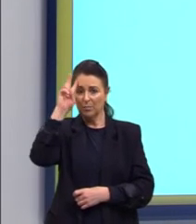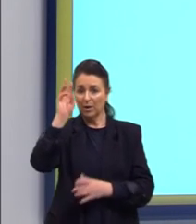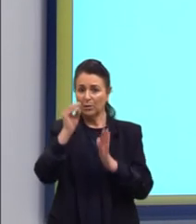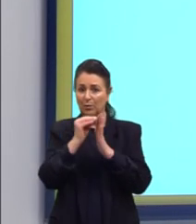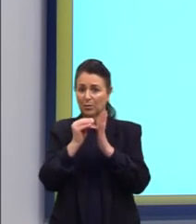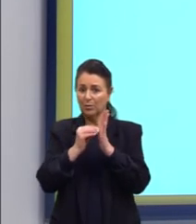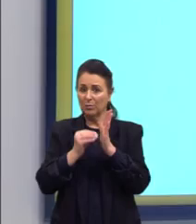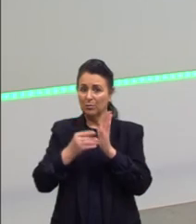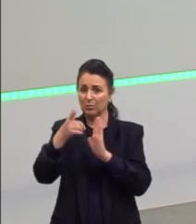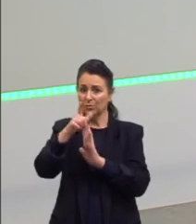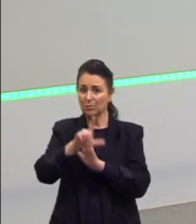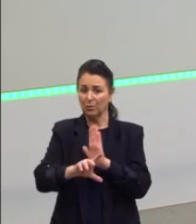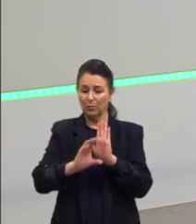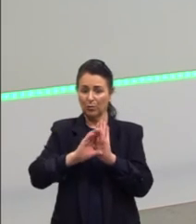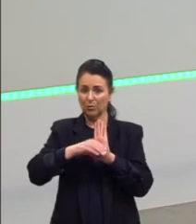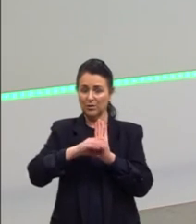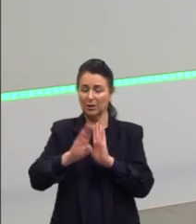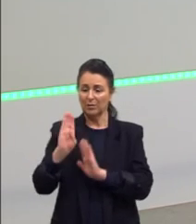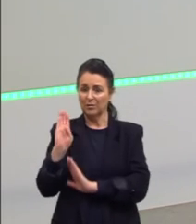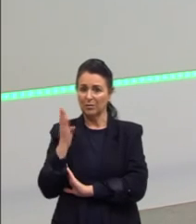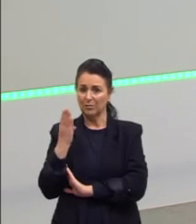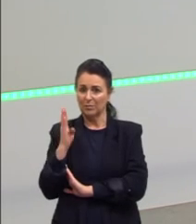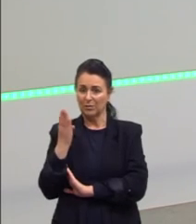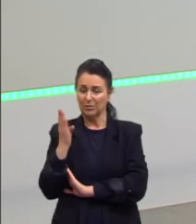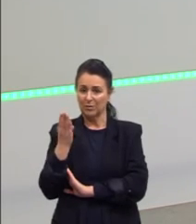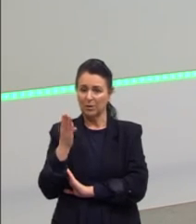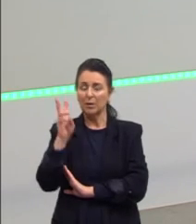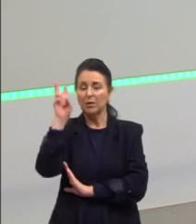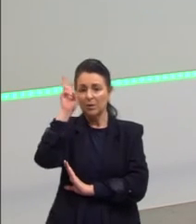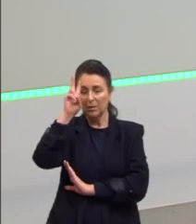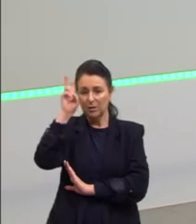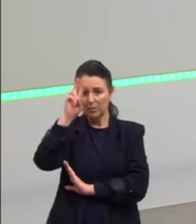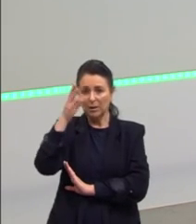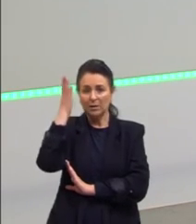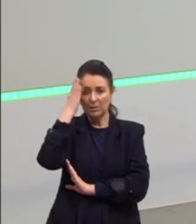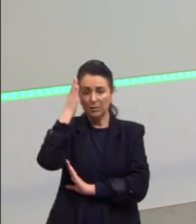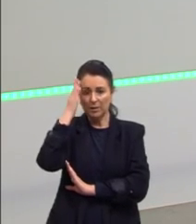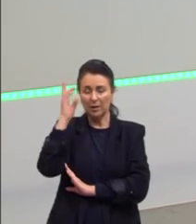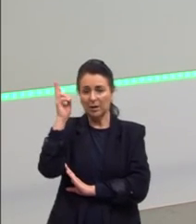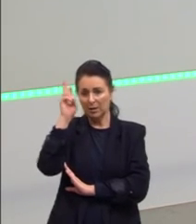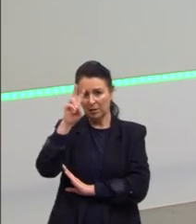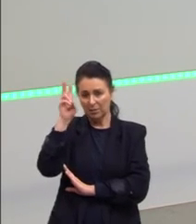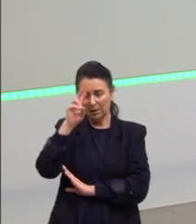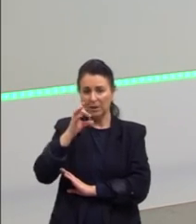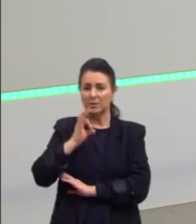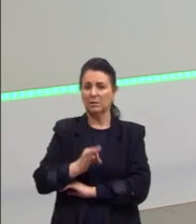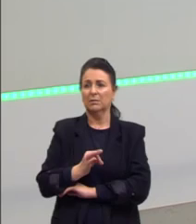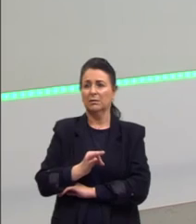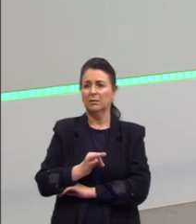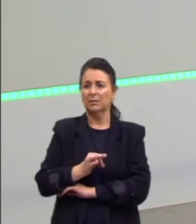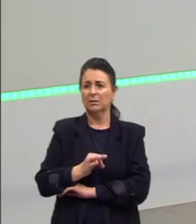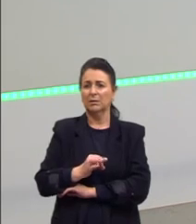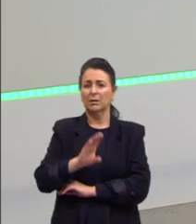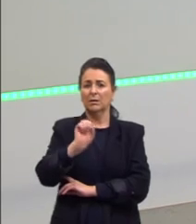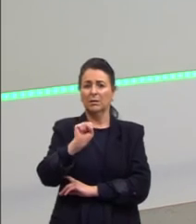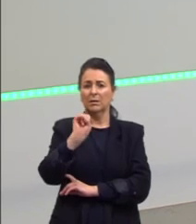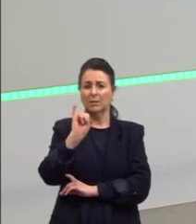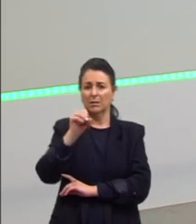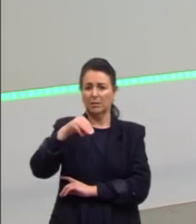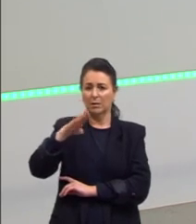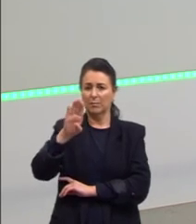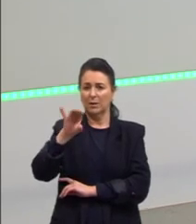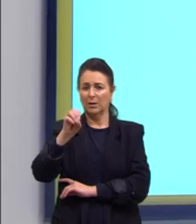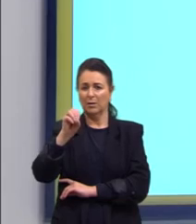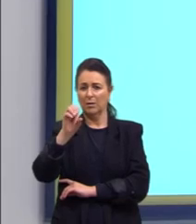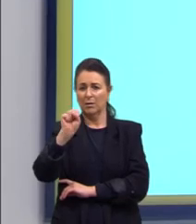importante a gente saber os conceitos na biologia. E lembrar, né? Saber e lembrar direitinho. Então, simbiose é uma